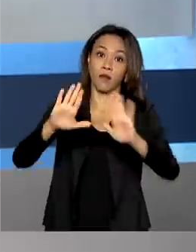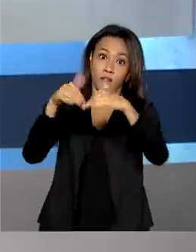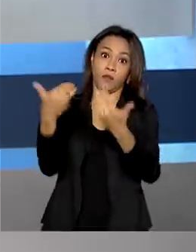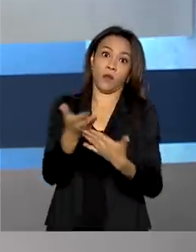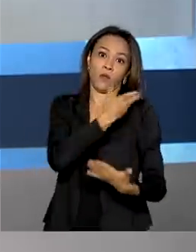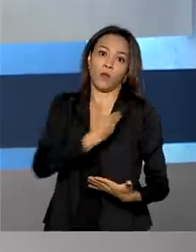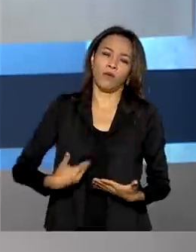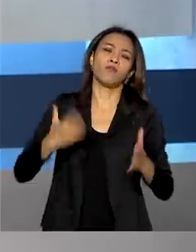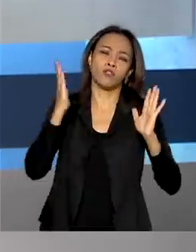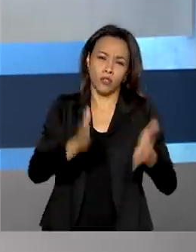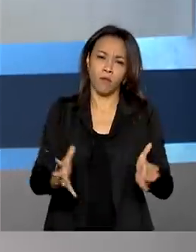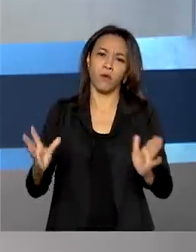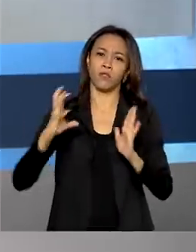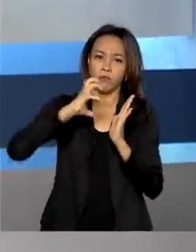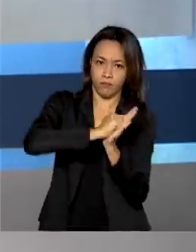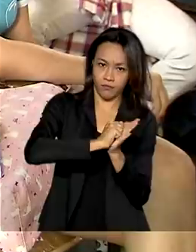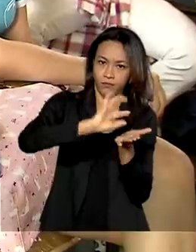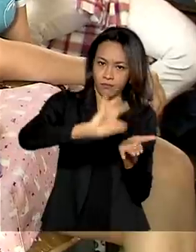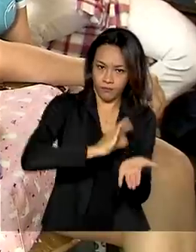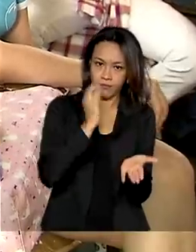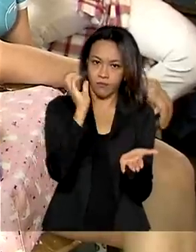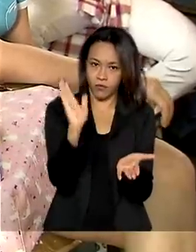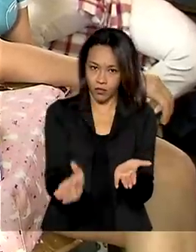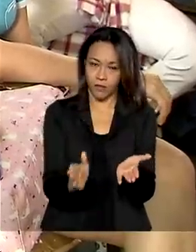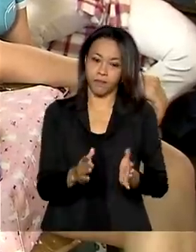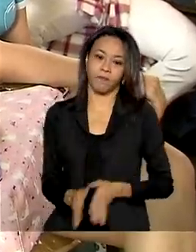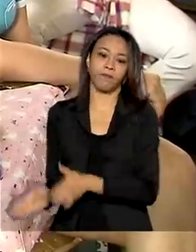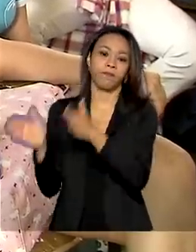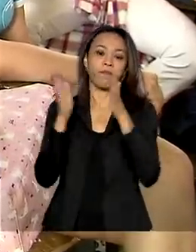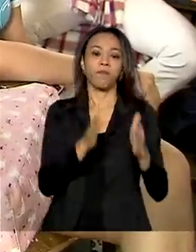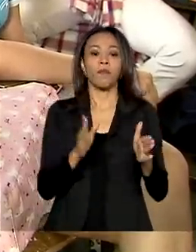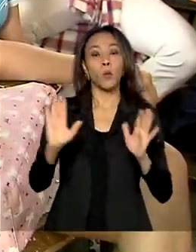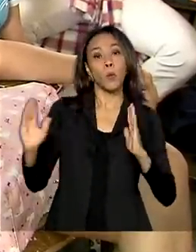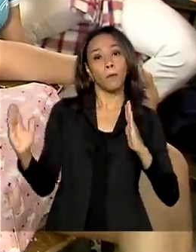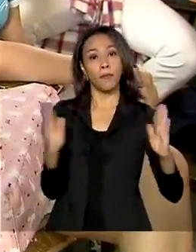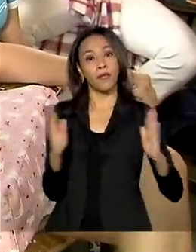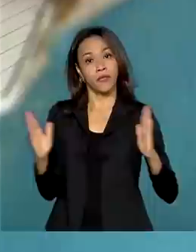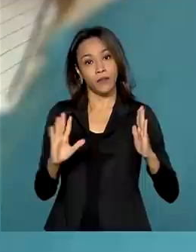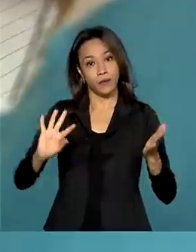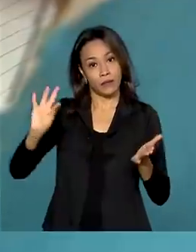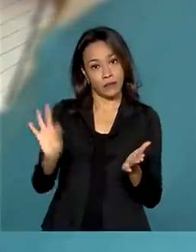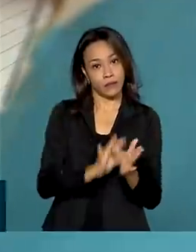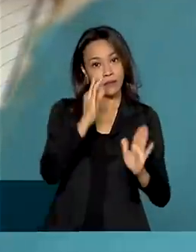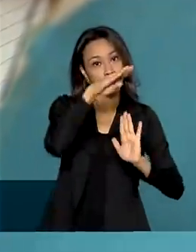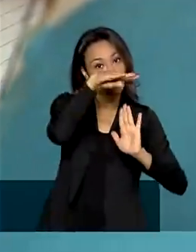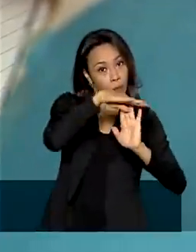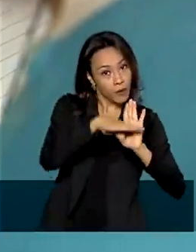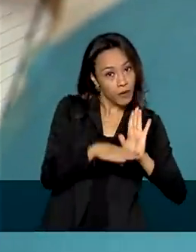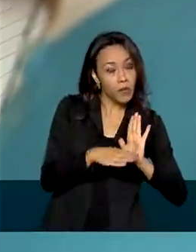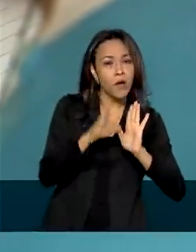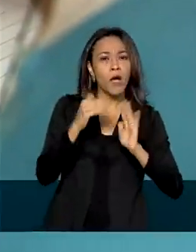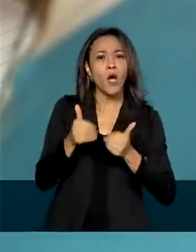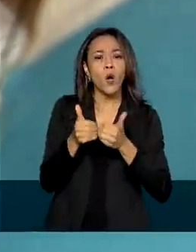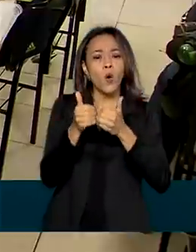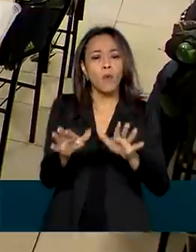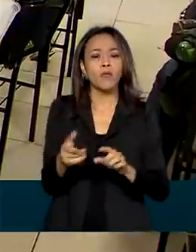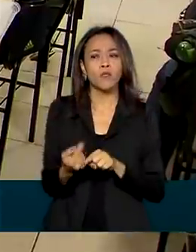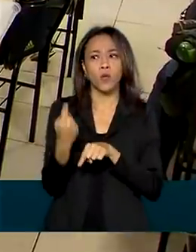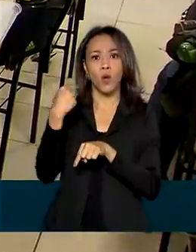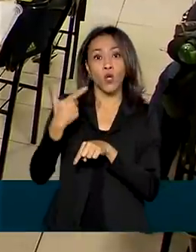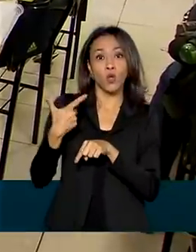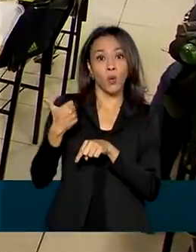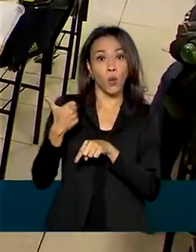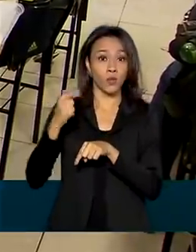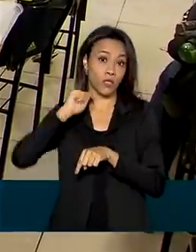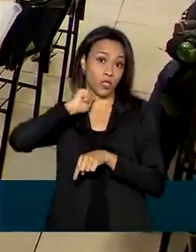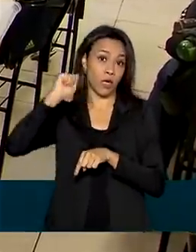já podem fazer a adesão. O prazo de adesão ao programa Brasil na Escola começou em 12 de abril e